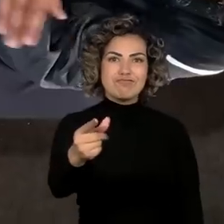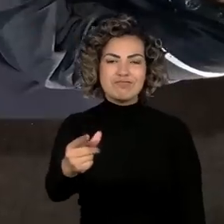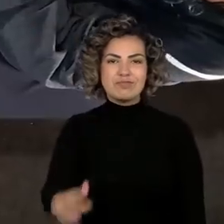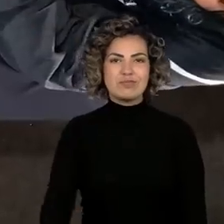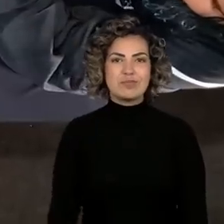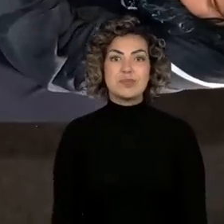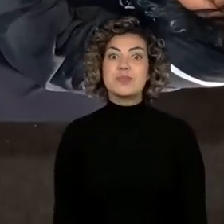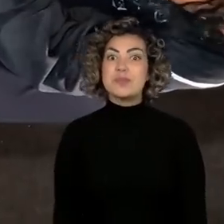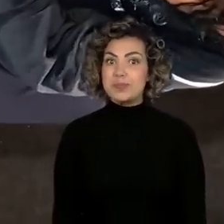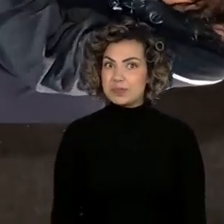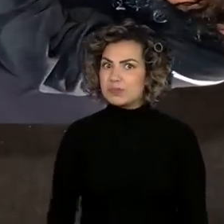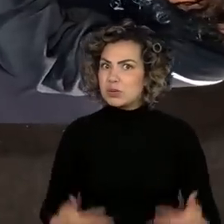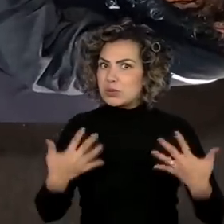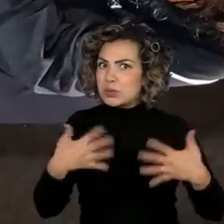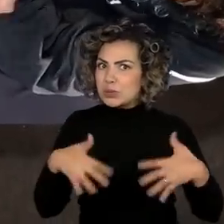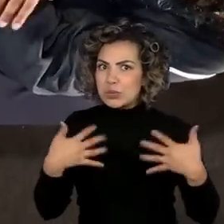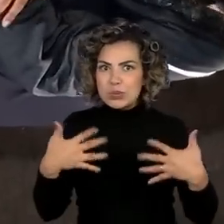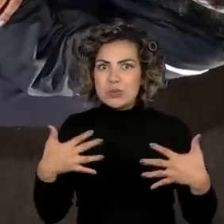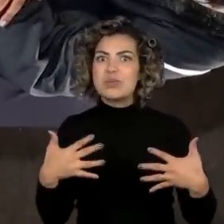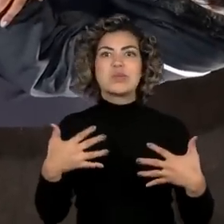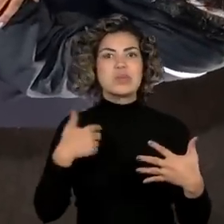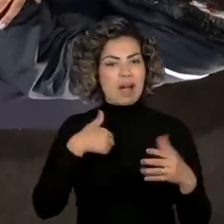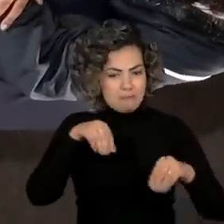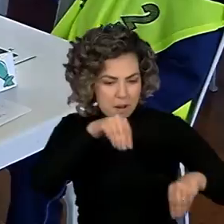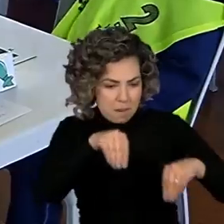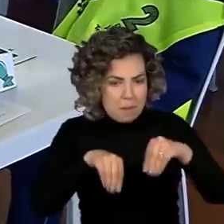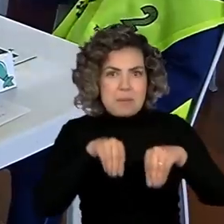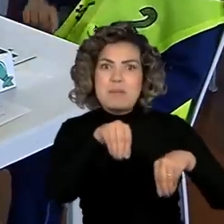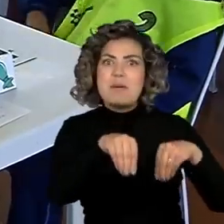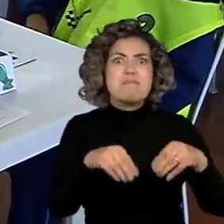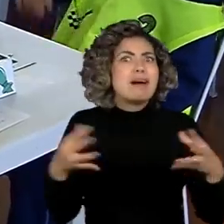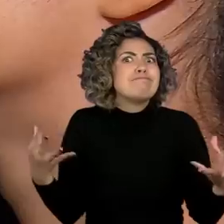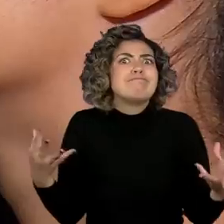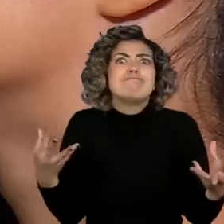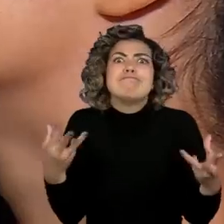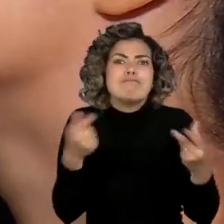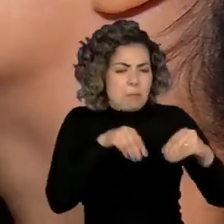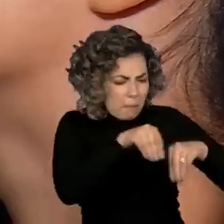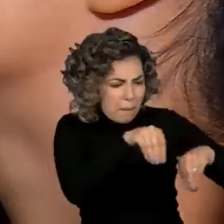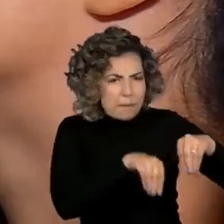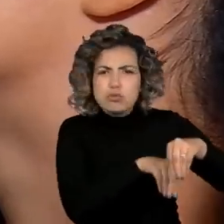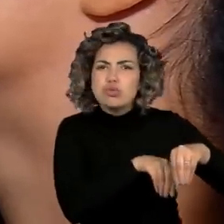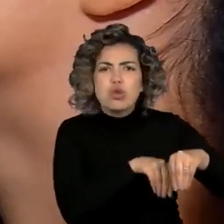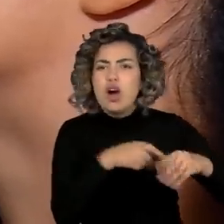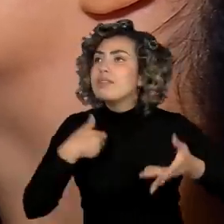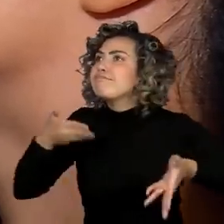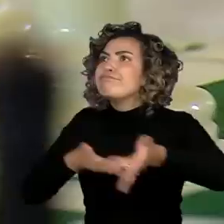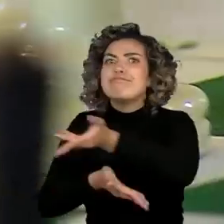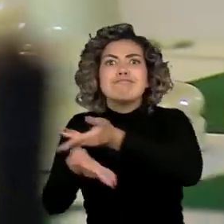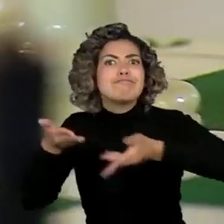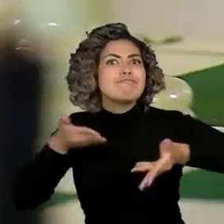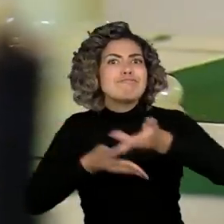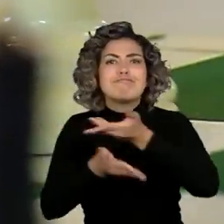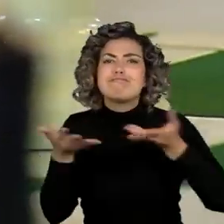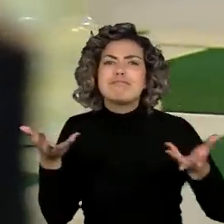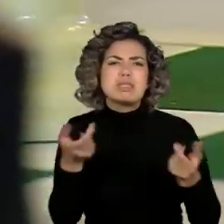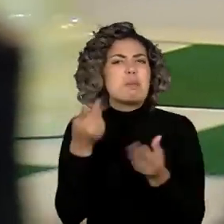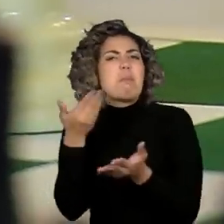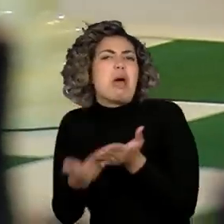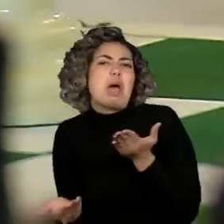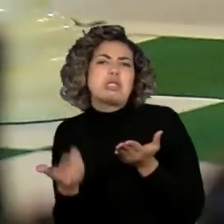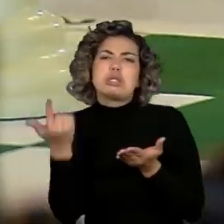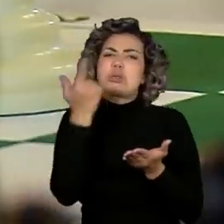Foram dias mágicos dentro e fora dos tabuleiros. A cada partida, independentemente do resultado,